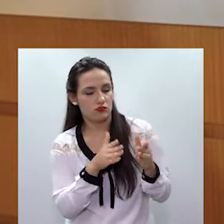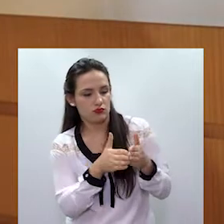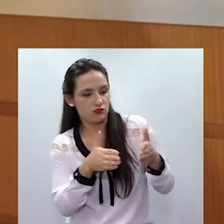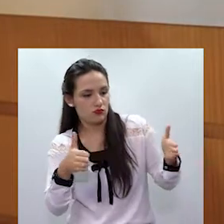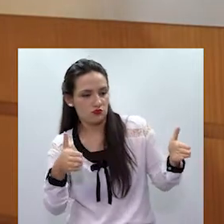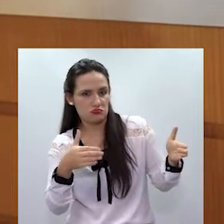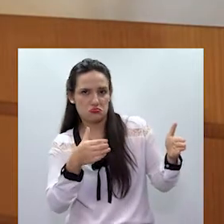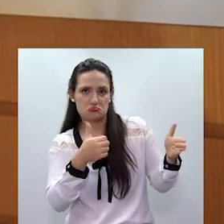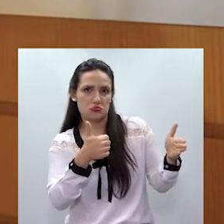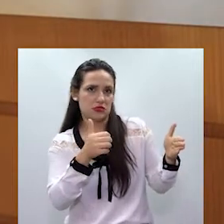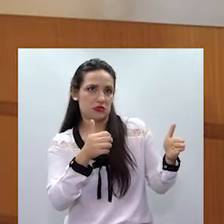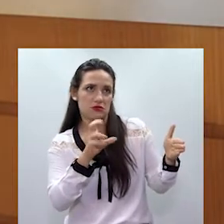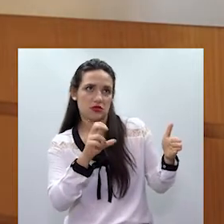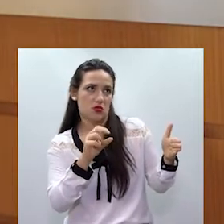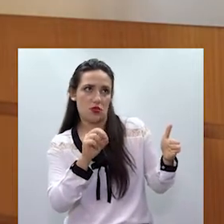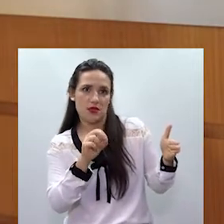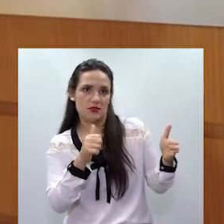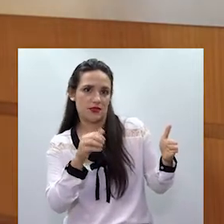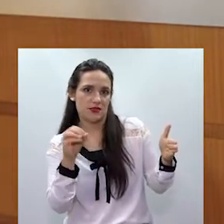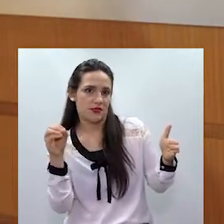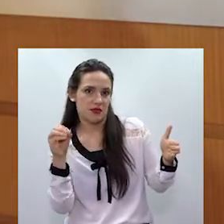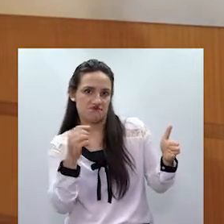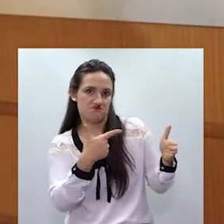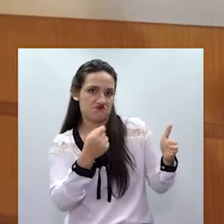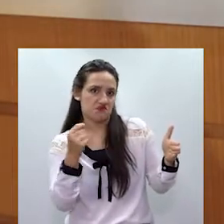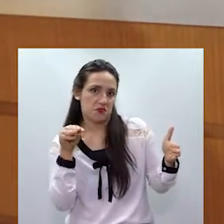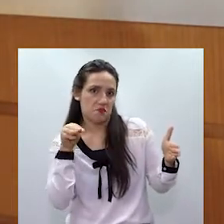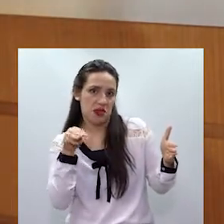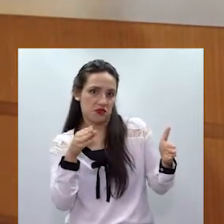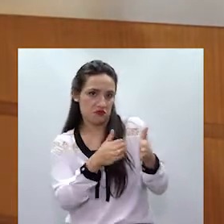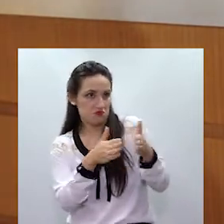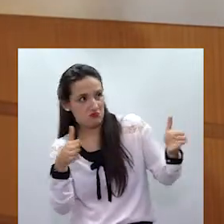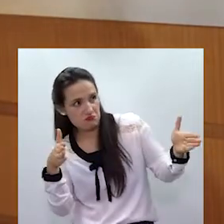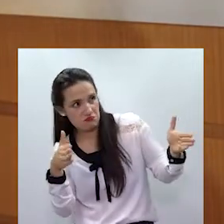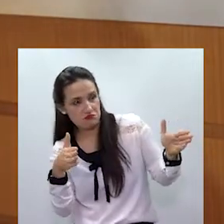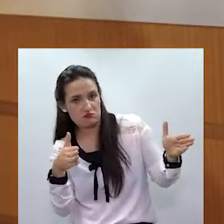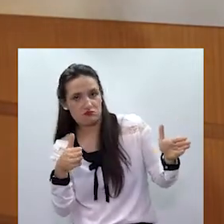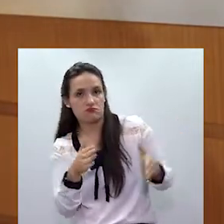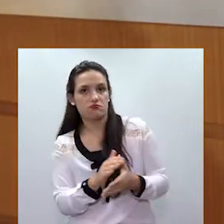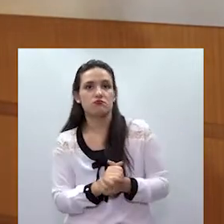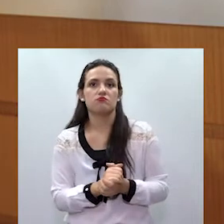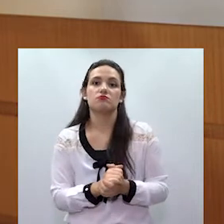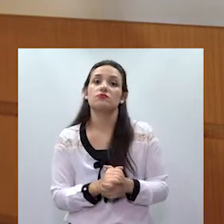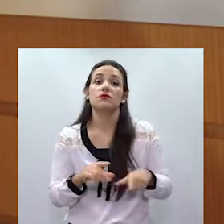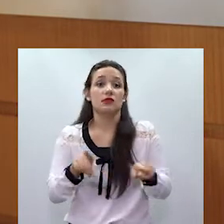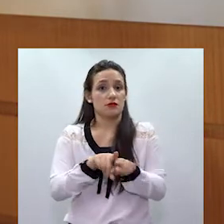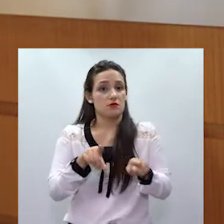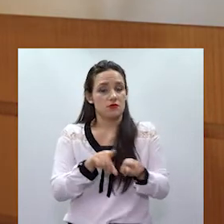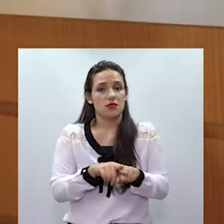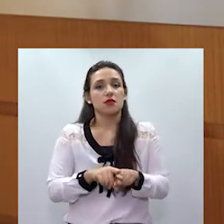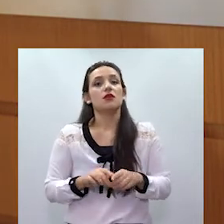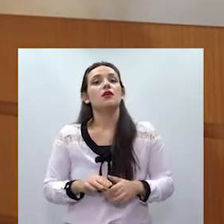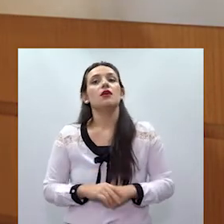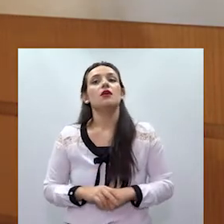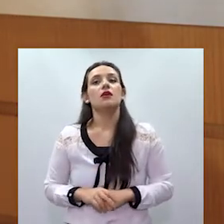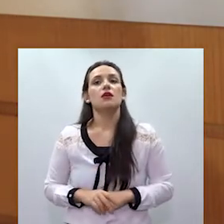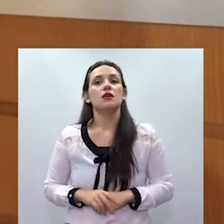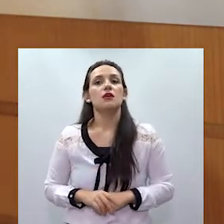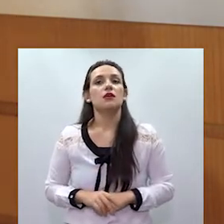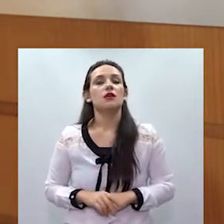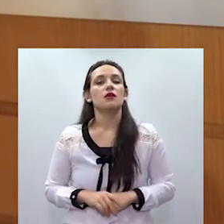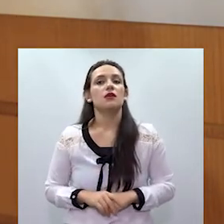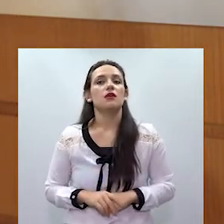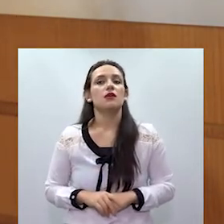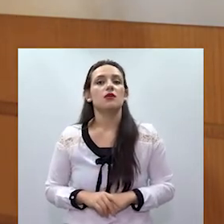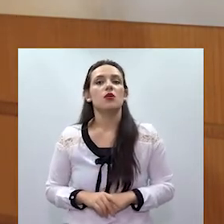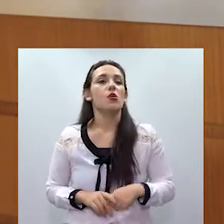mínima, 50, 100, 200 metros. Nós determinamos, por exemplo, o pagamento de alimentos, de uma forma